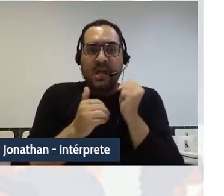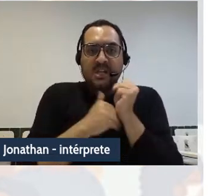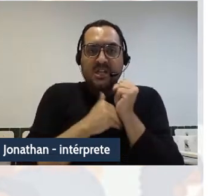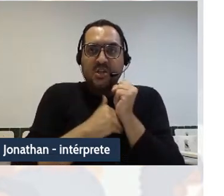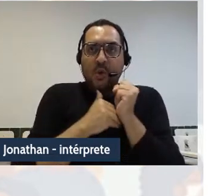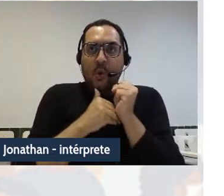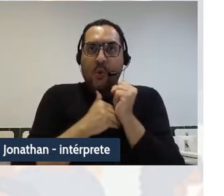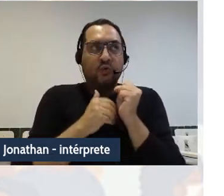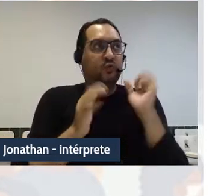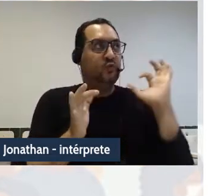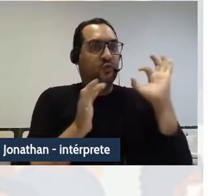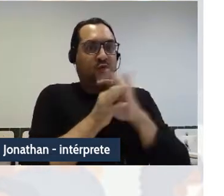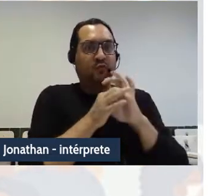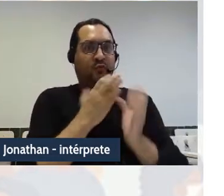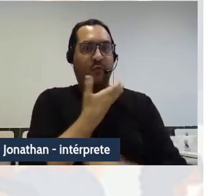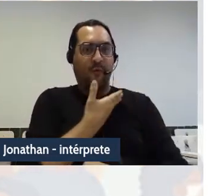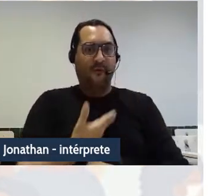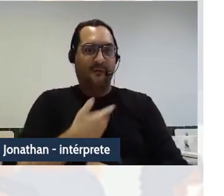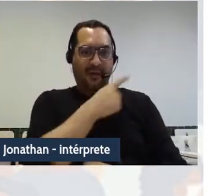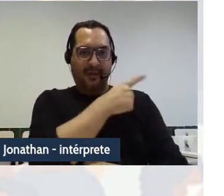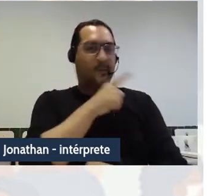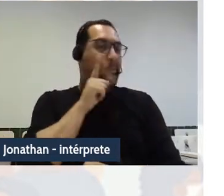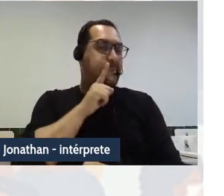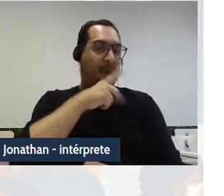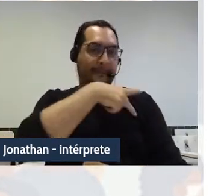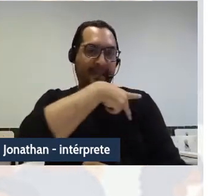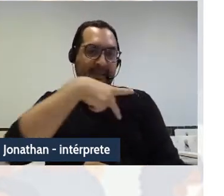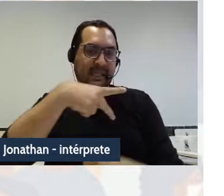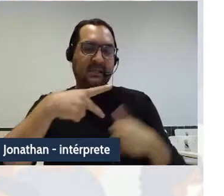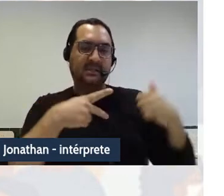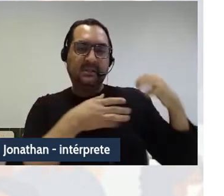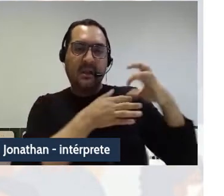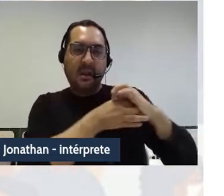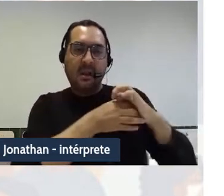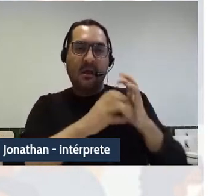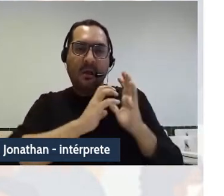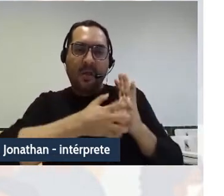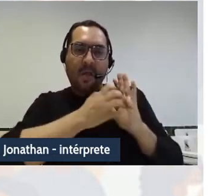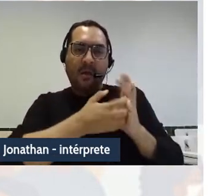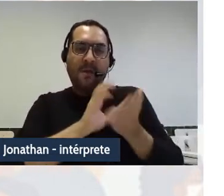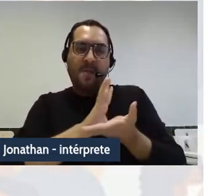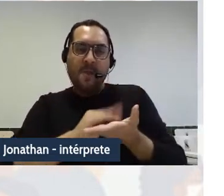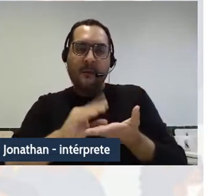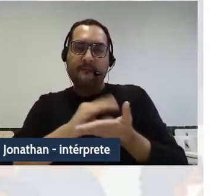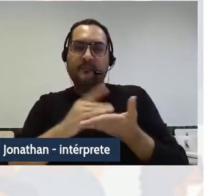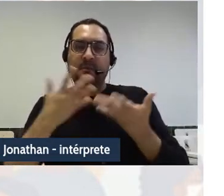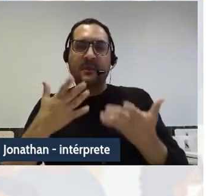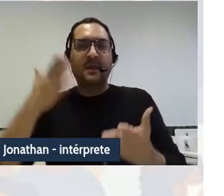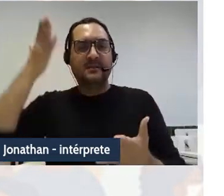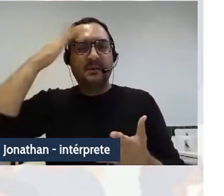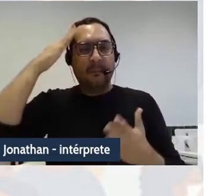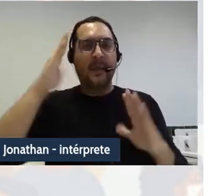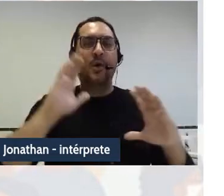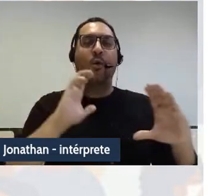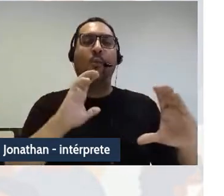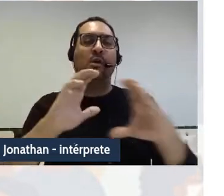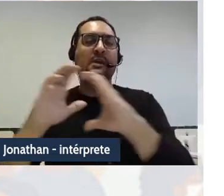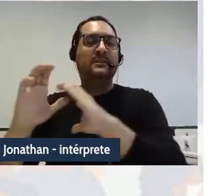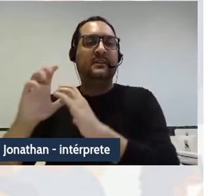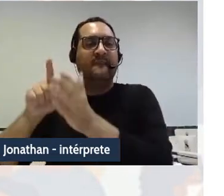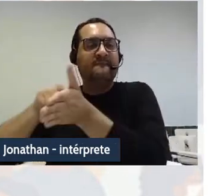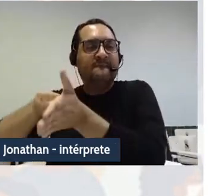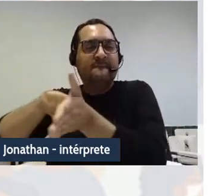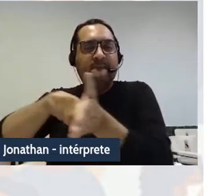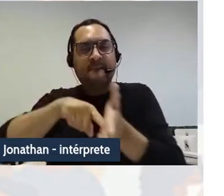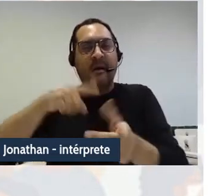-americano, então o processamento de dados se integra às pesquisas sobre comunicação com o fito de chegar à